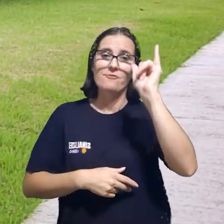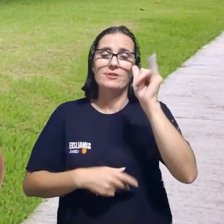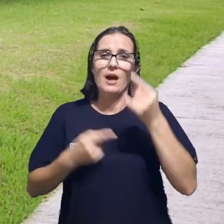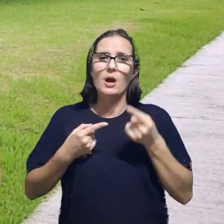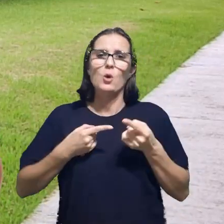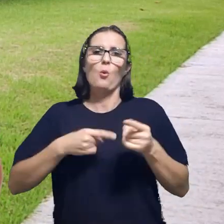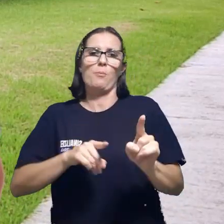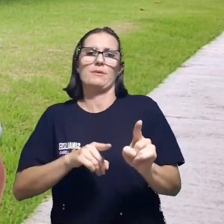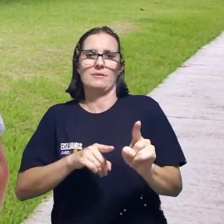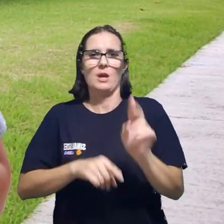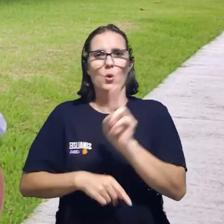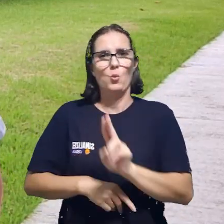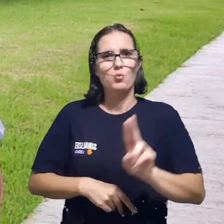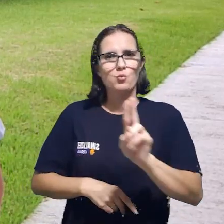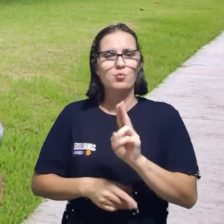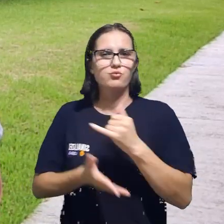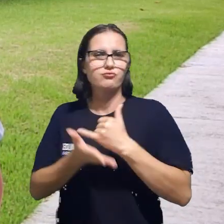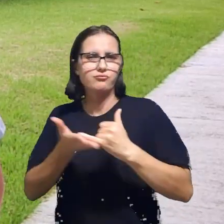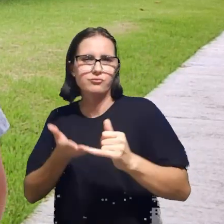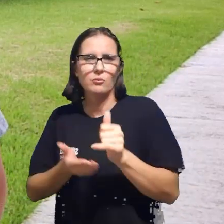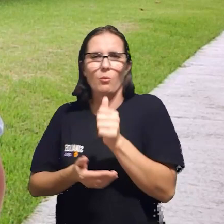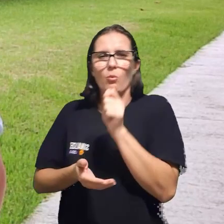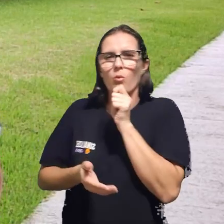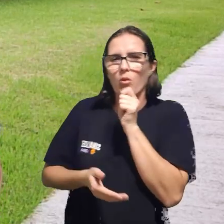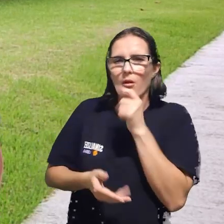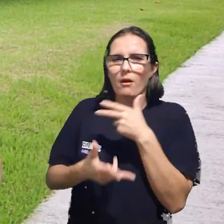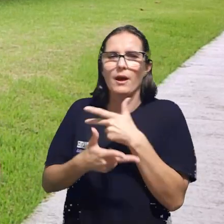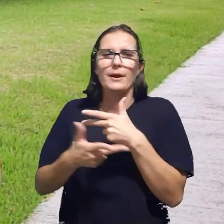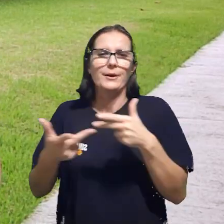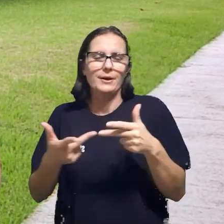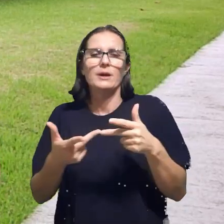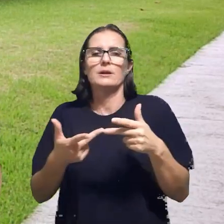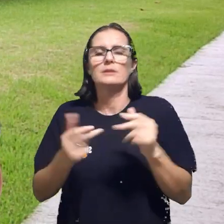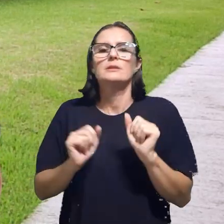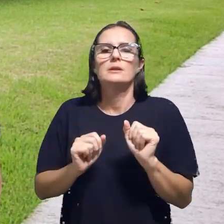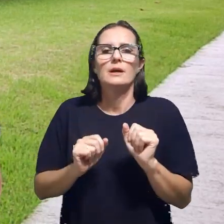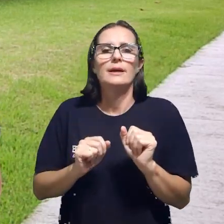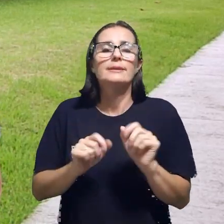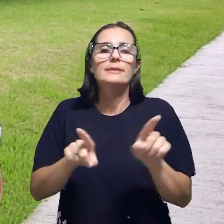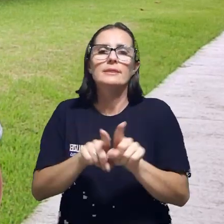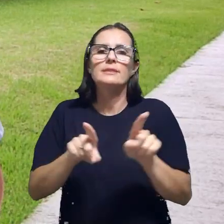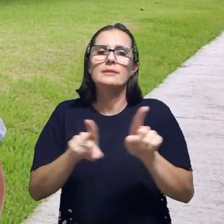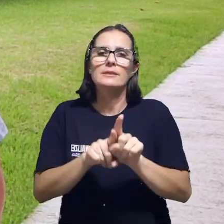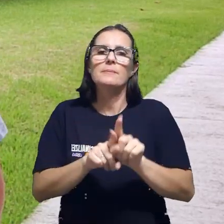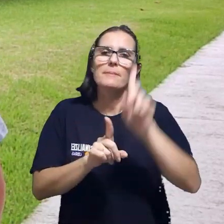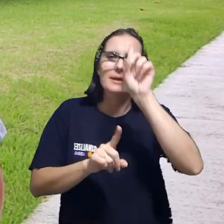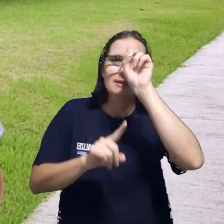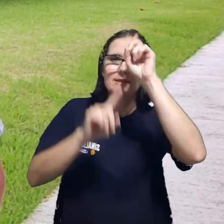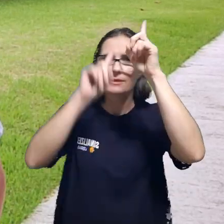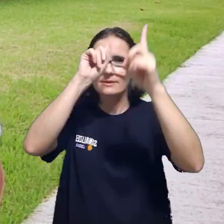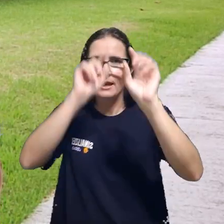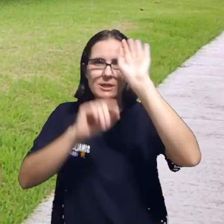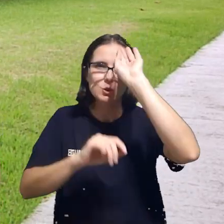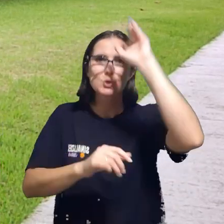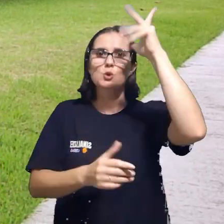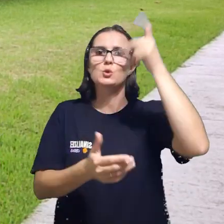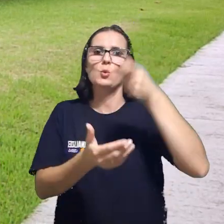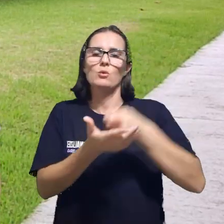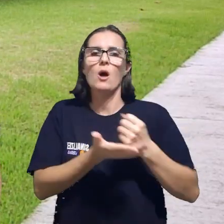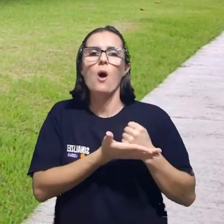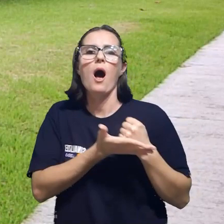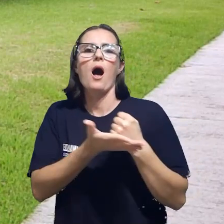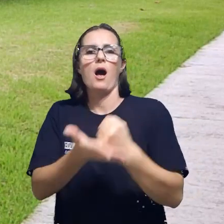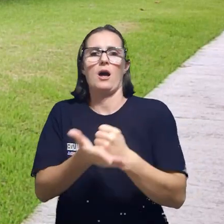indevido de substâncias entorpecentes e na busca por soluções que contribuam para a construção de uma sociedade